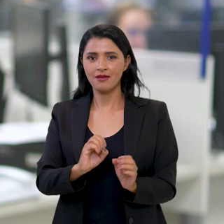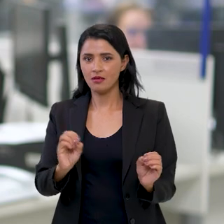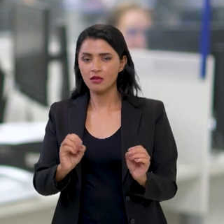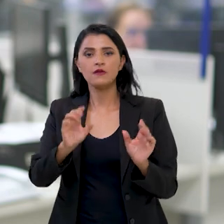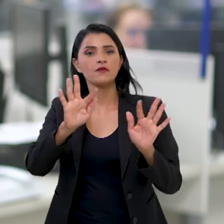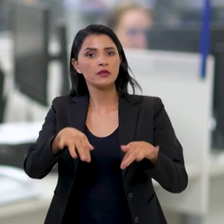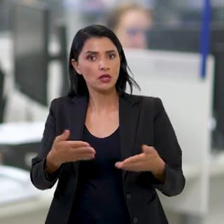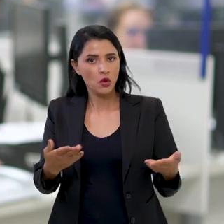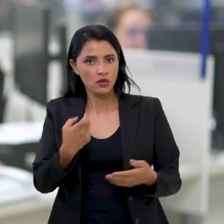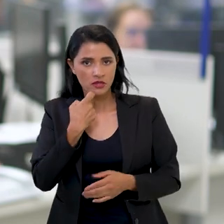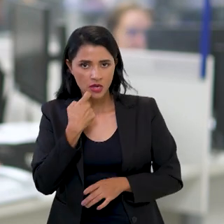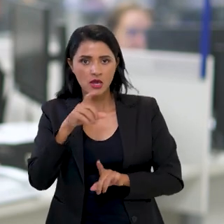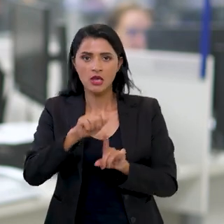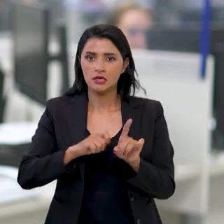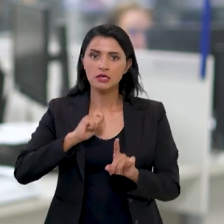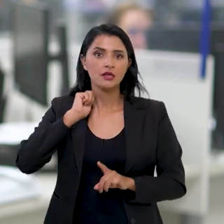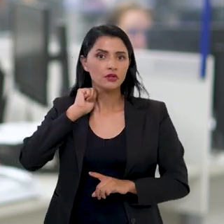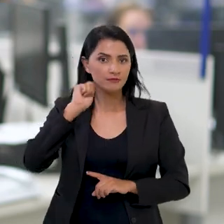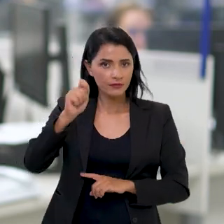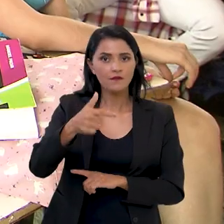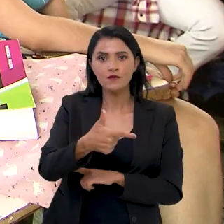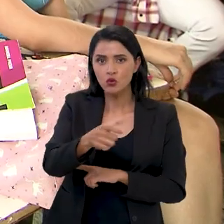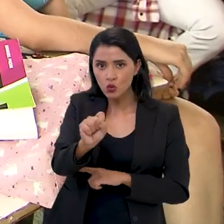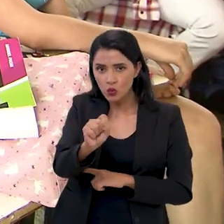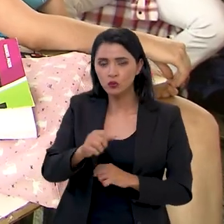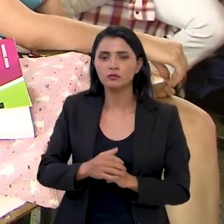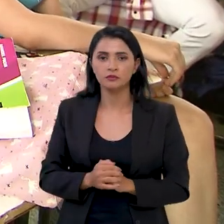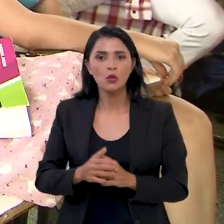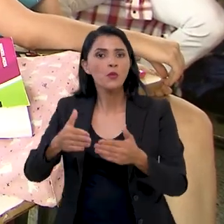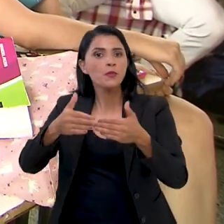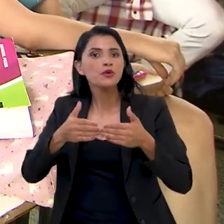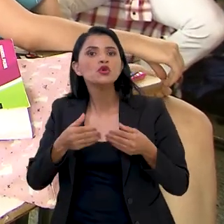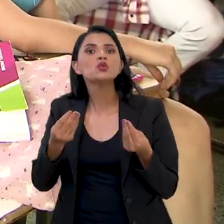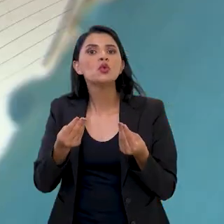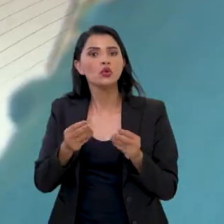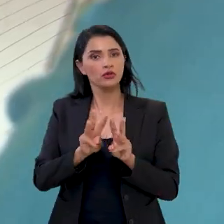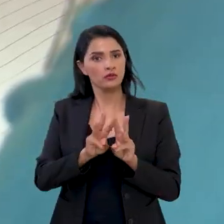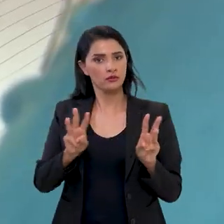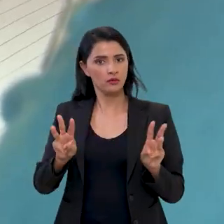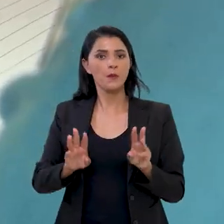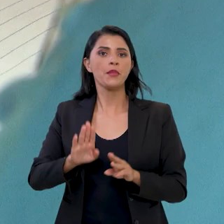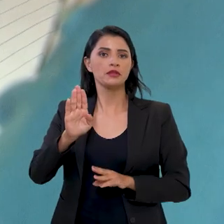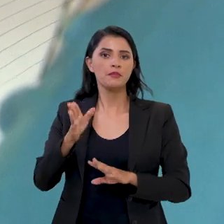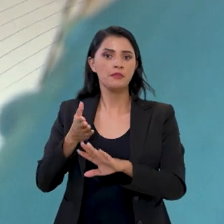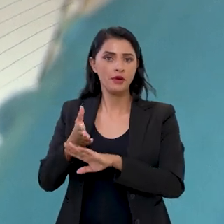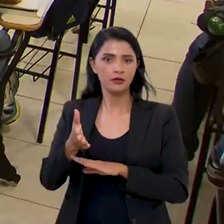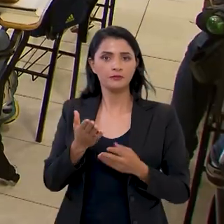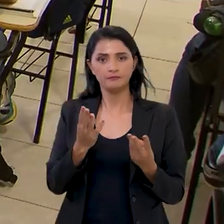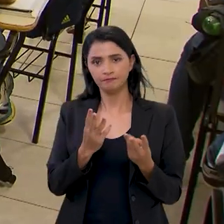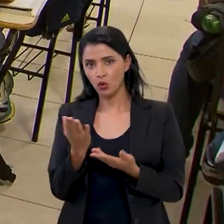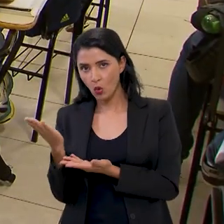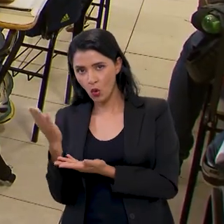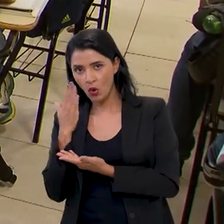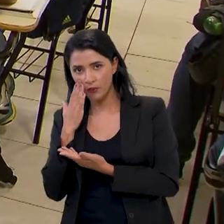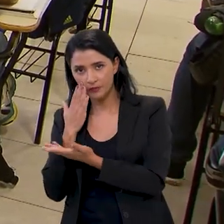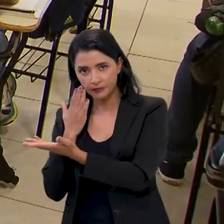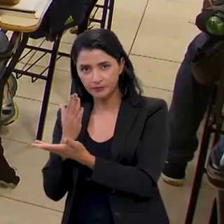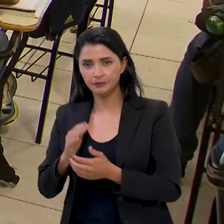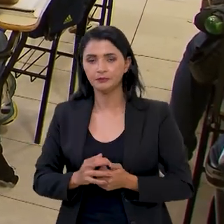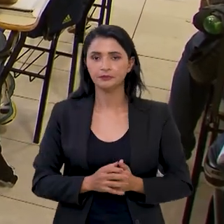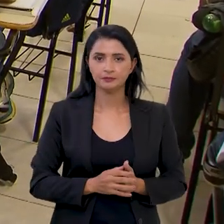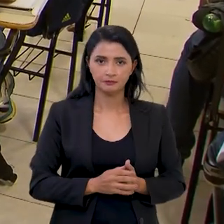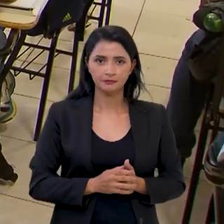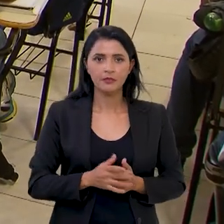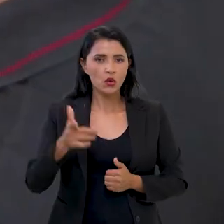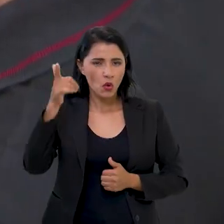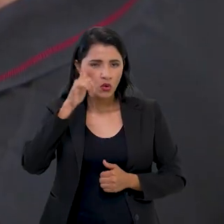Ensino Médio termina nesta sexta-feira, dia 28. A solicitação precisa ser feita na página do participante, no endereço que aparece